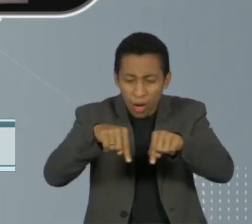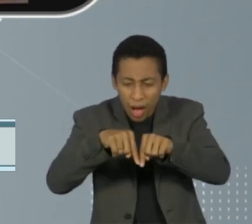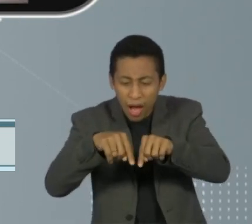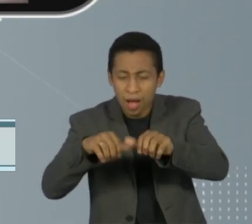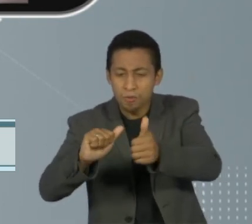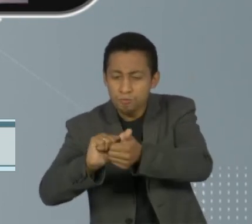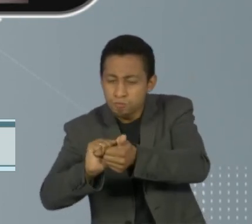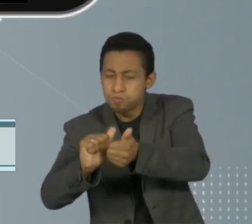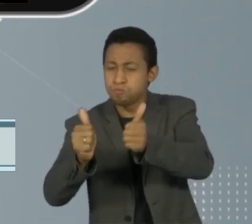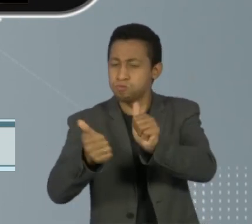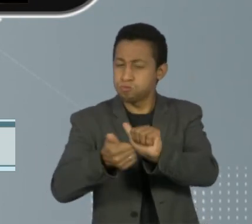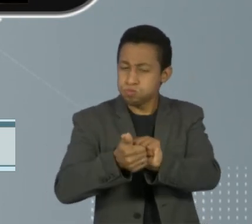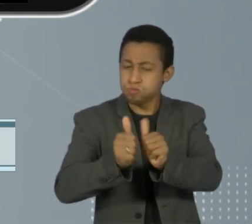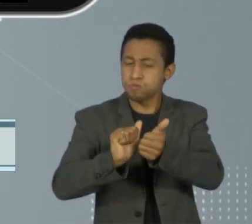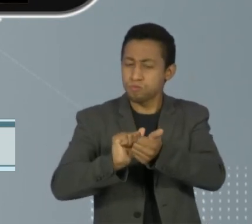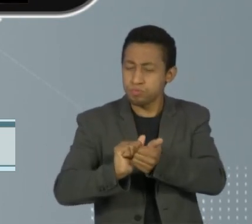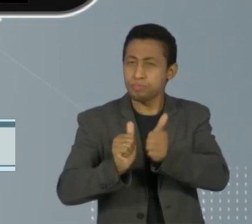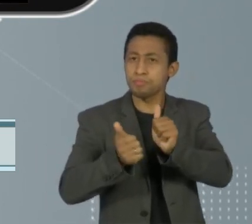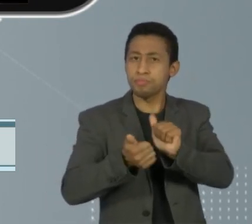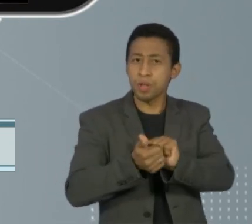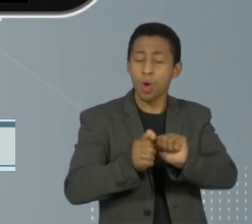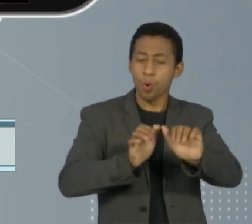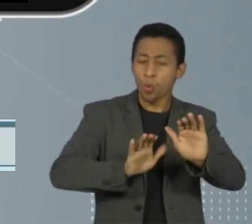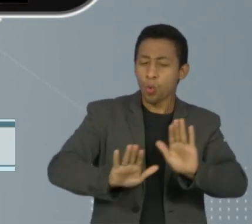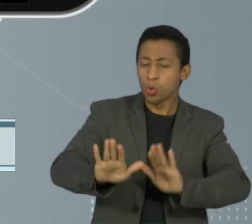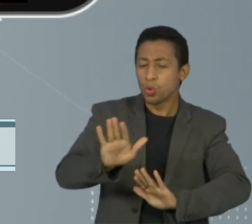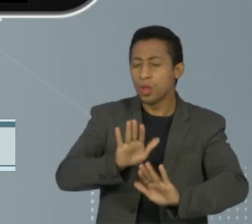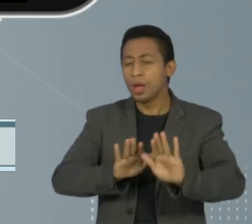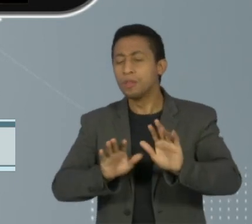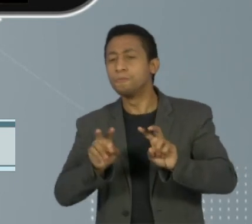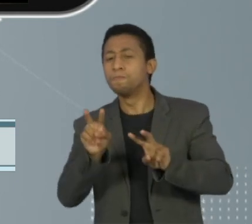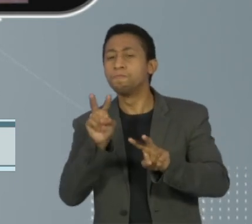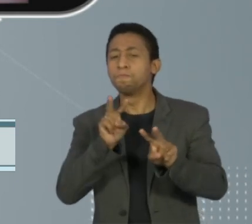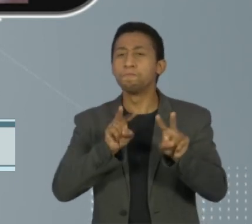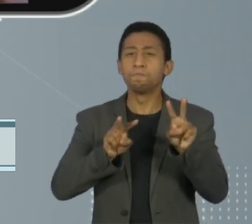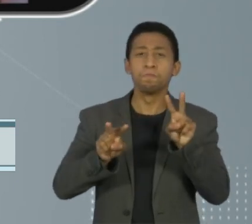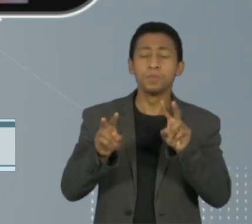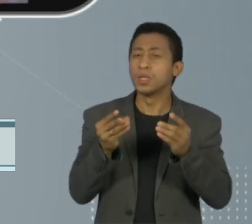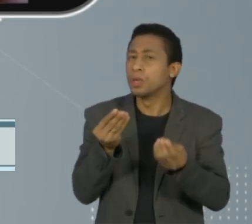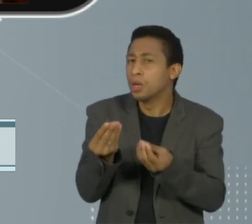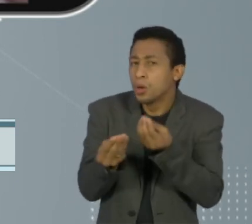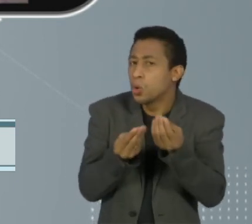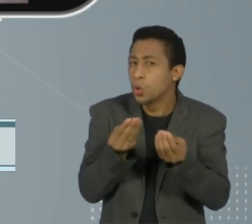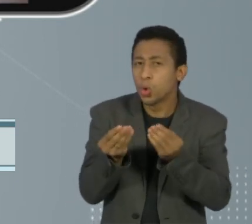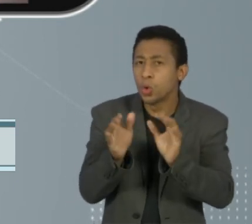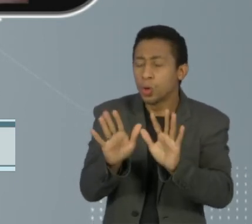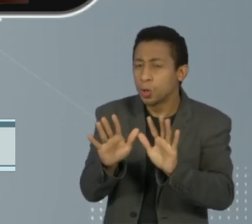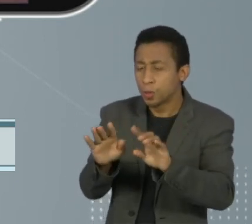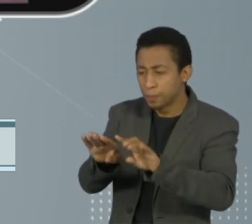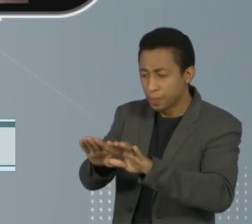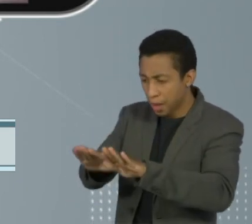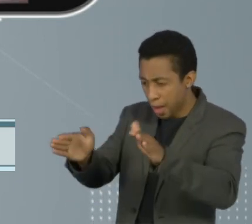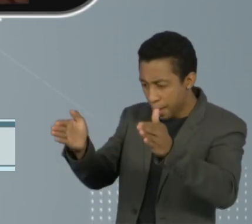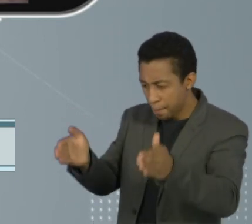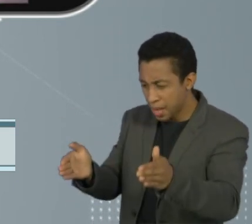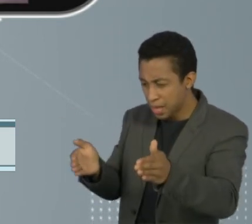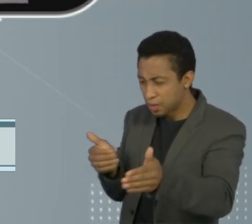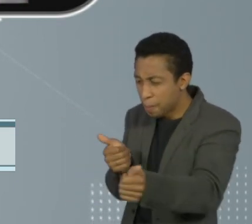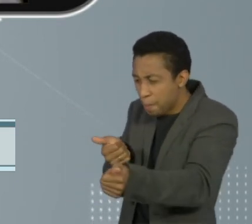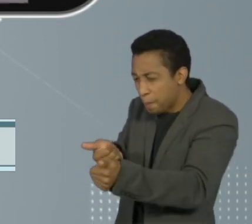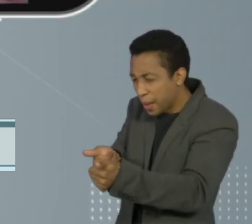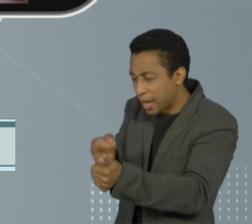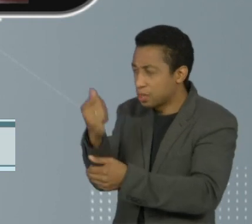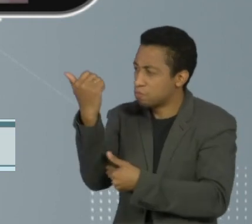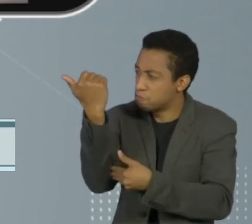começarem a fazer. Tenham cuidado de dar uma olhada assim no entorno, como quem diz, ali eu tenho uma árvore, é melhor ficar de perto para a sombra,